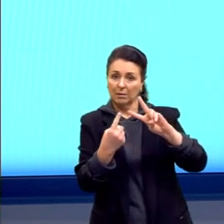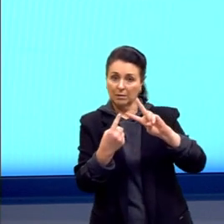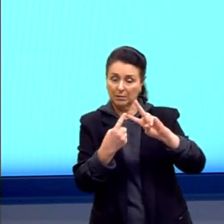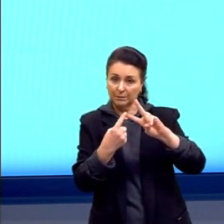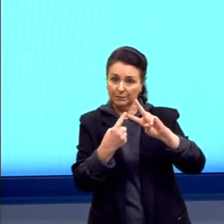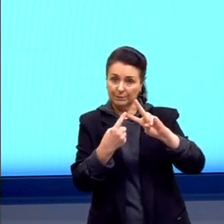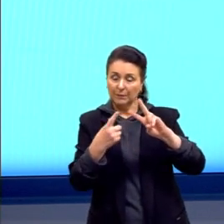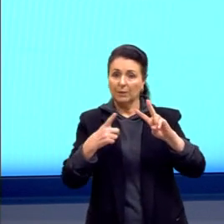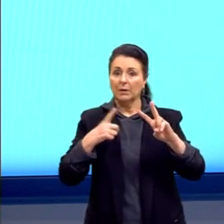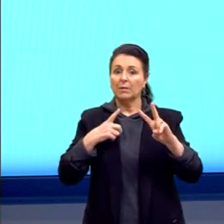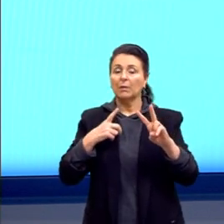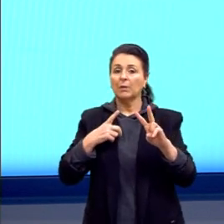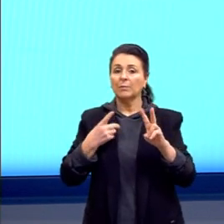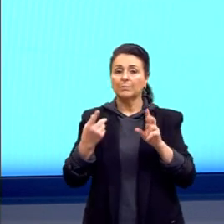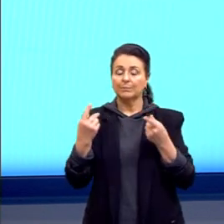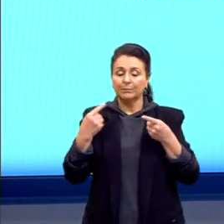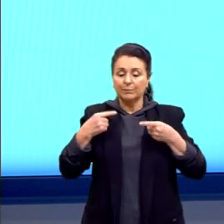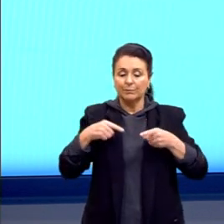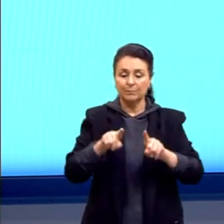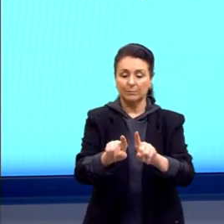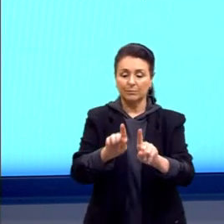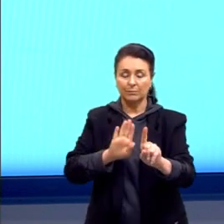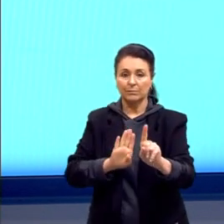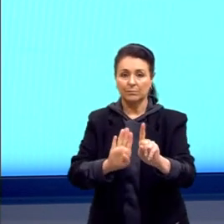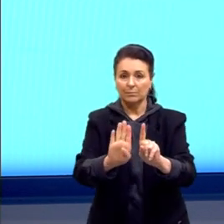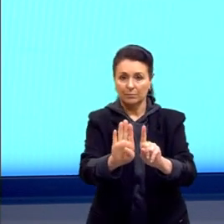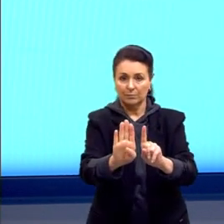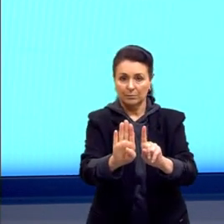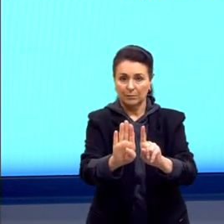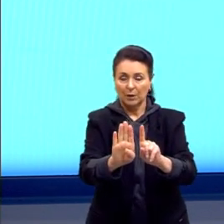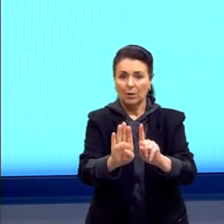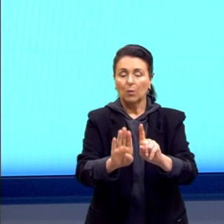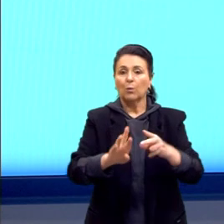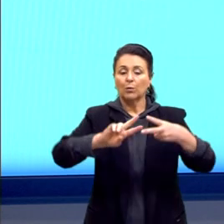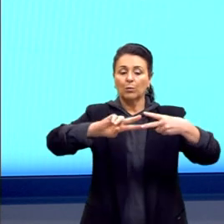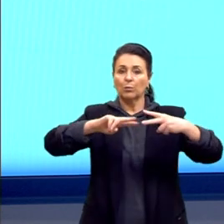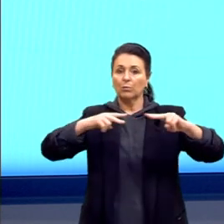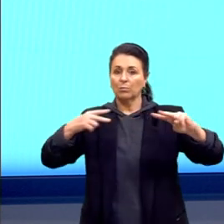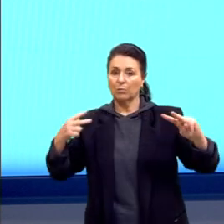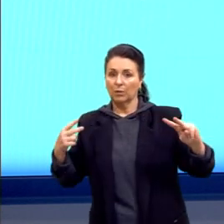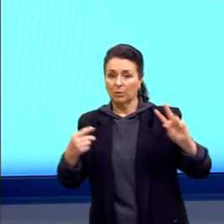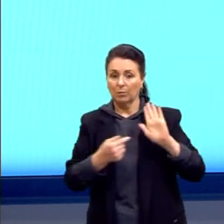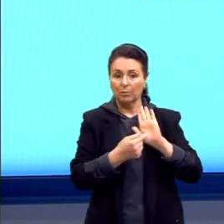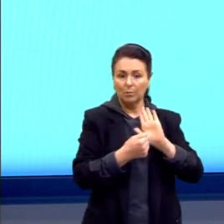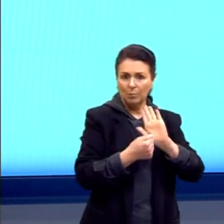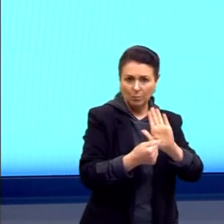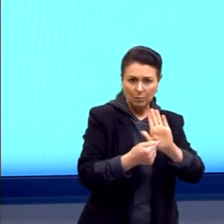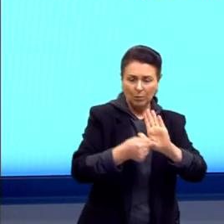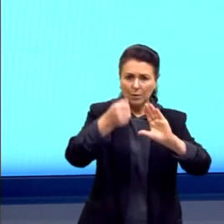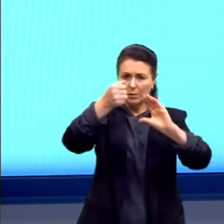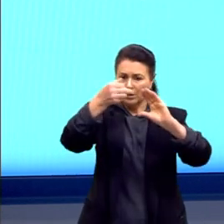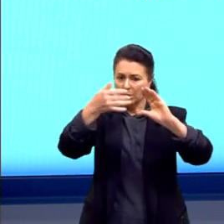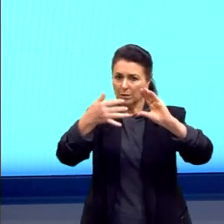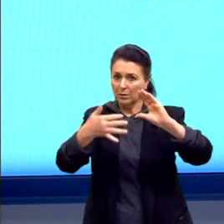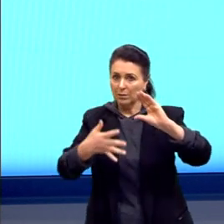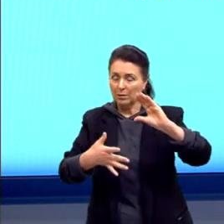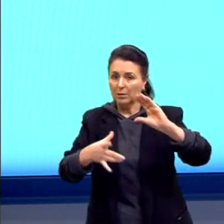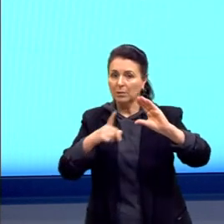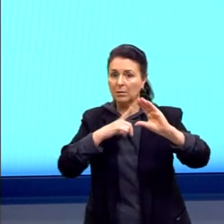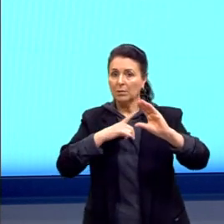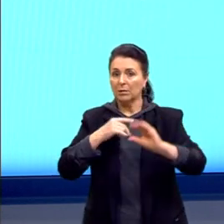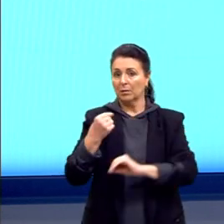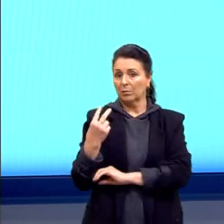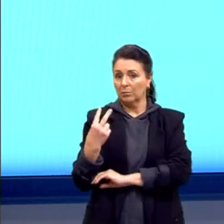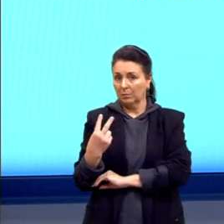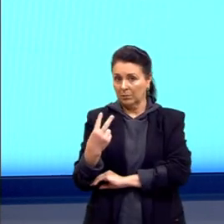Recessividade. É quando o gene expressa sua característica apenas se tiver em dose